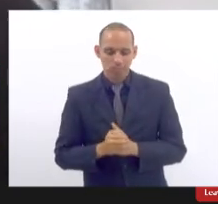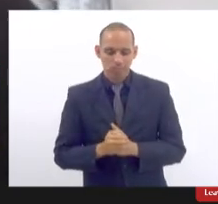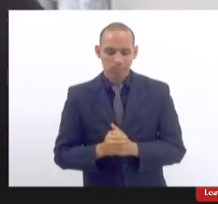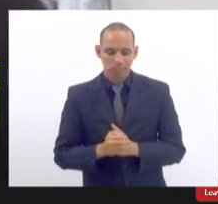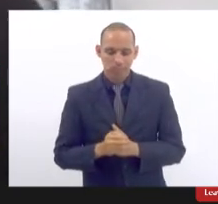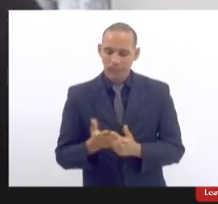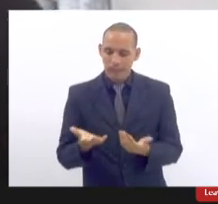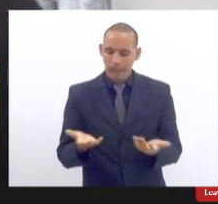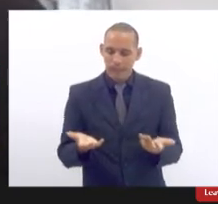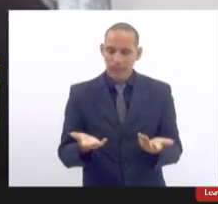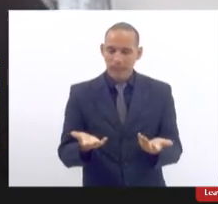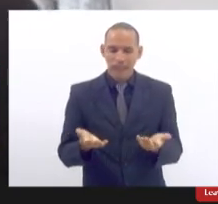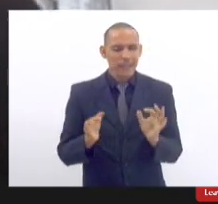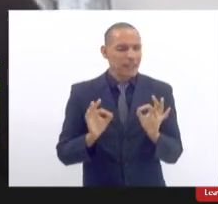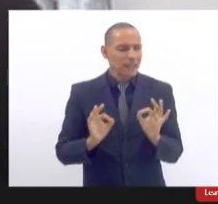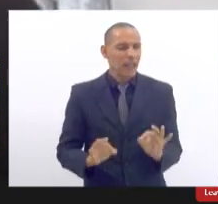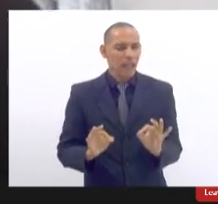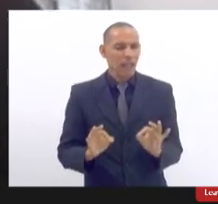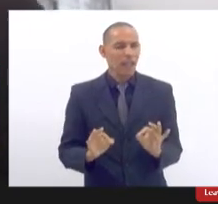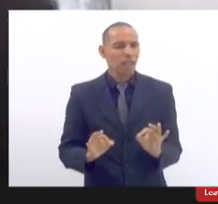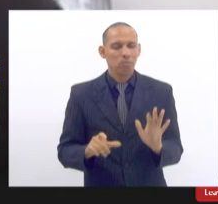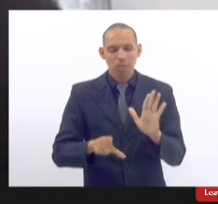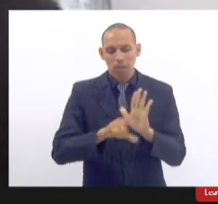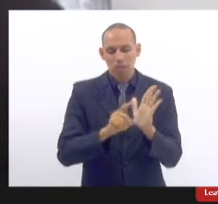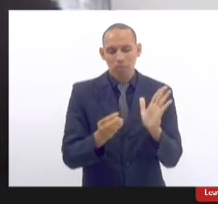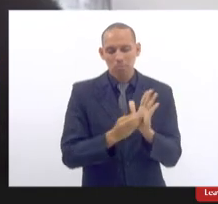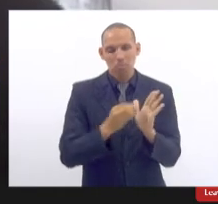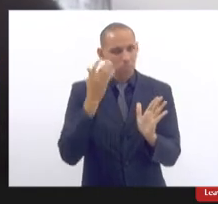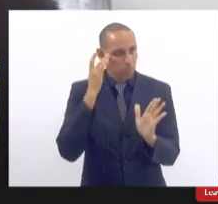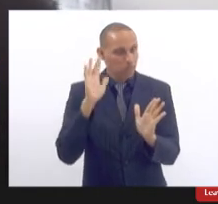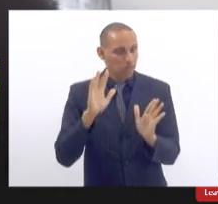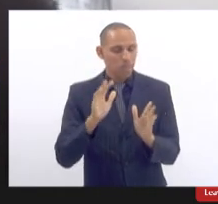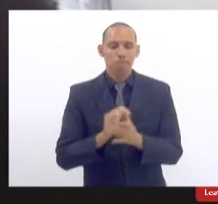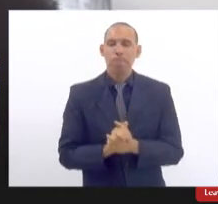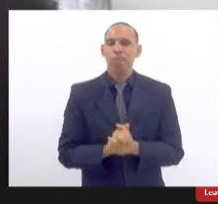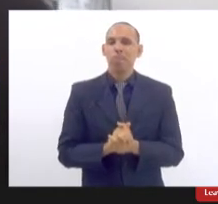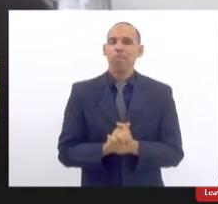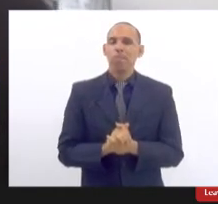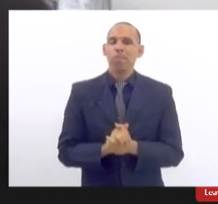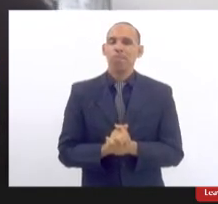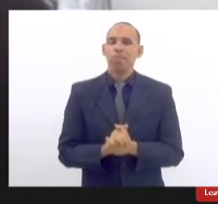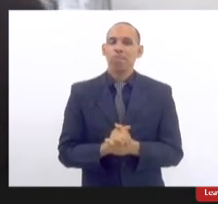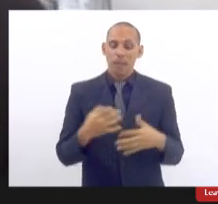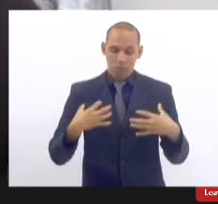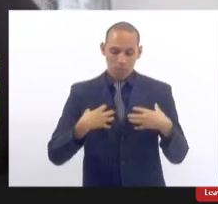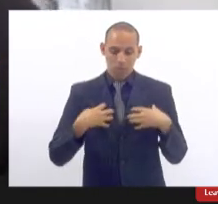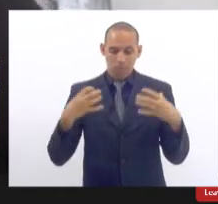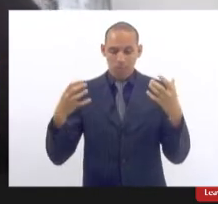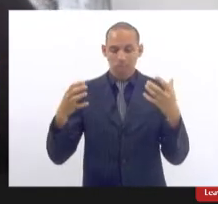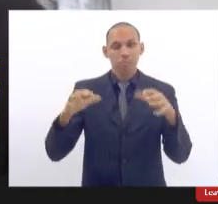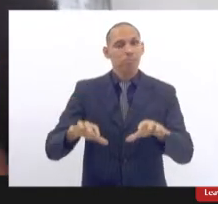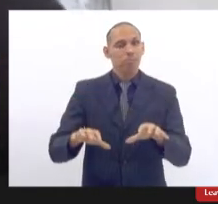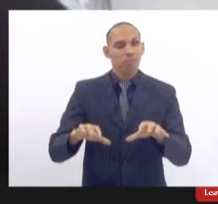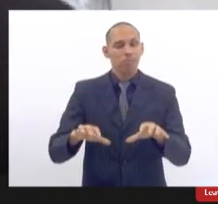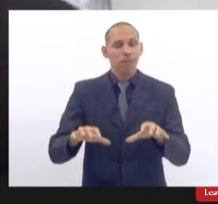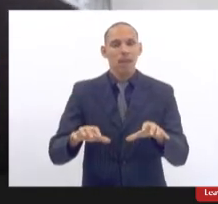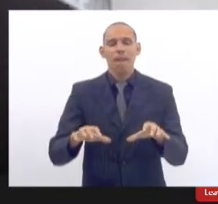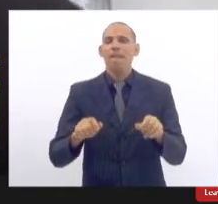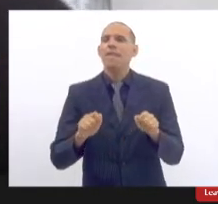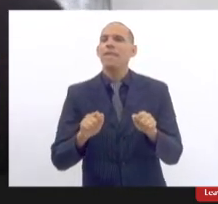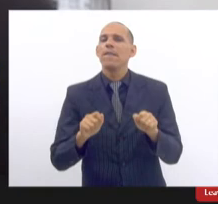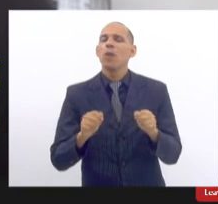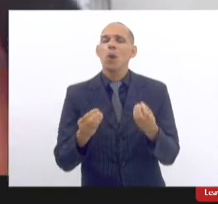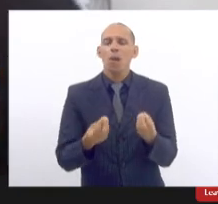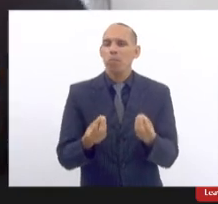tenho realmente certeza que está na lei para fazer o explante nós temos que nos recorrer